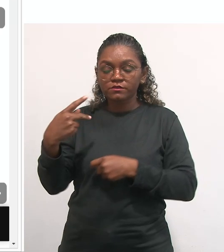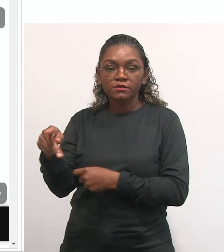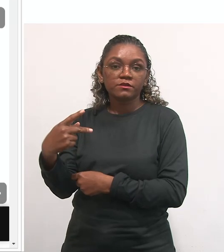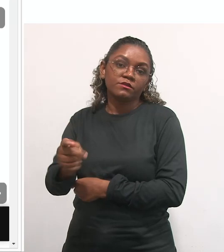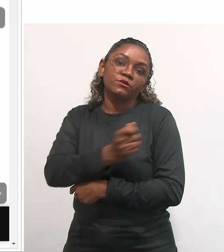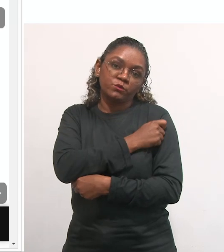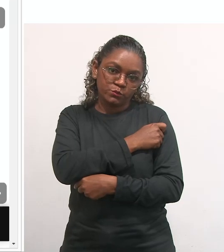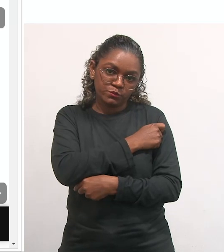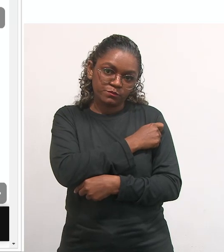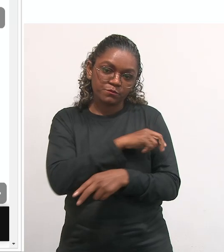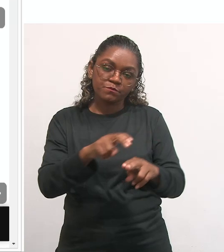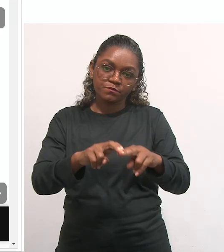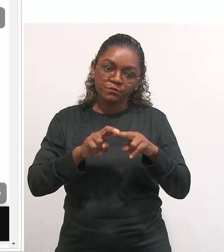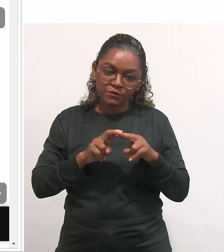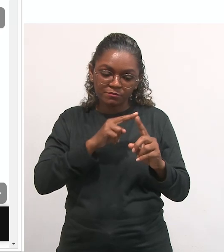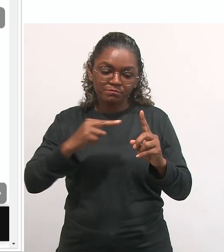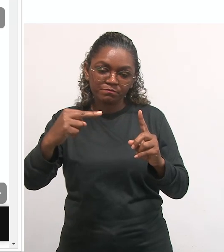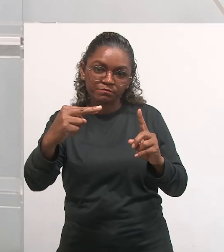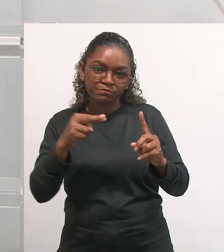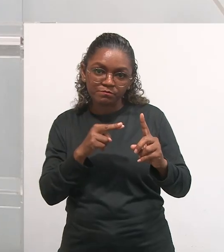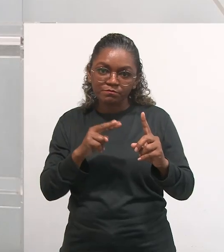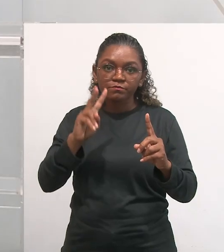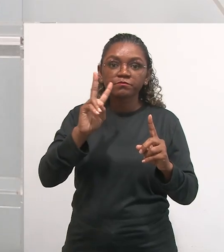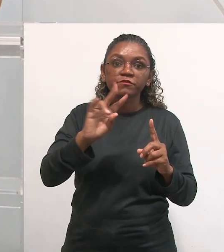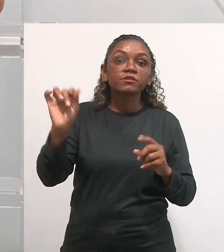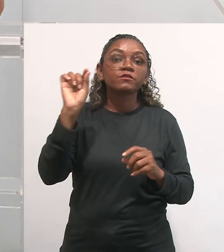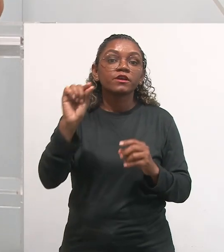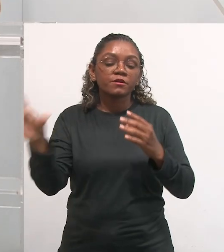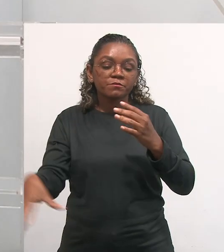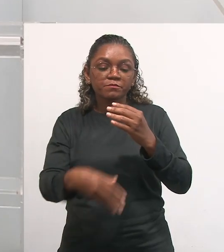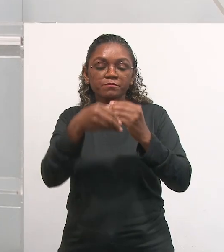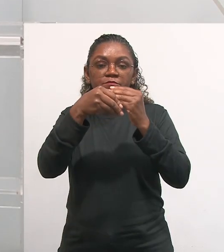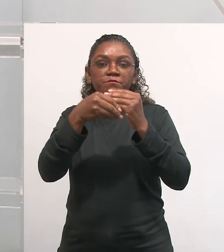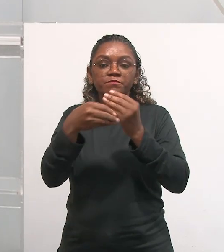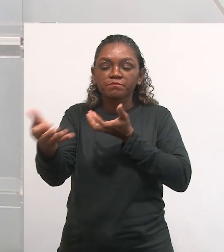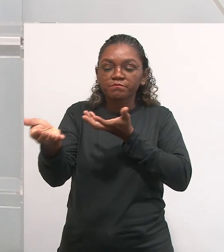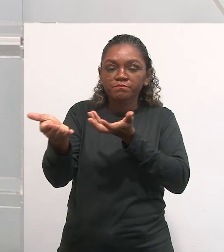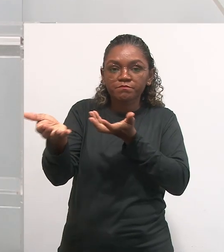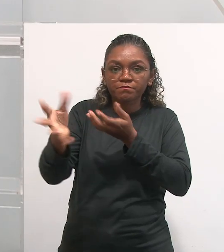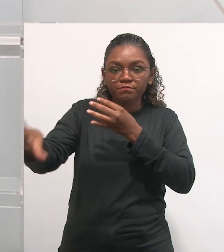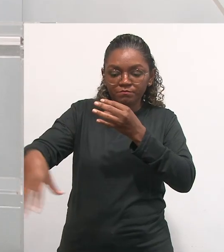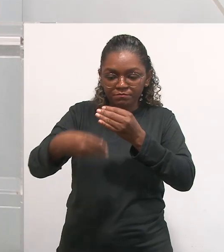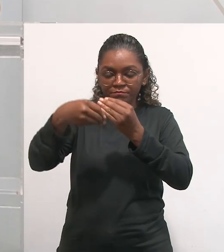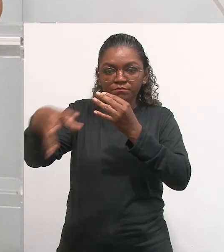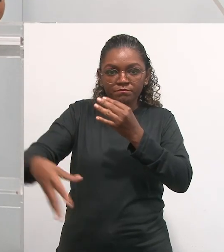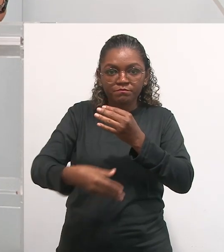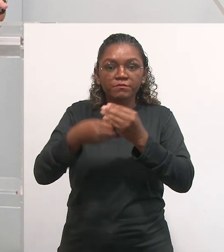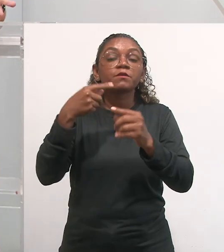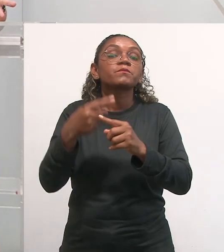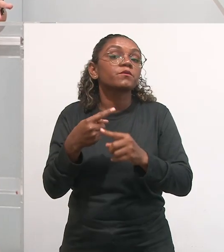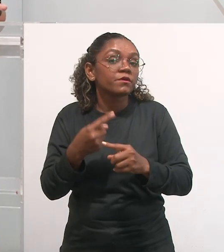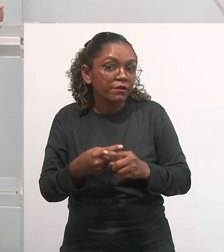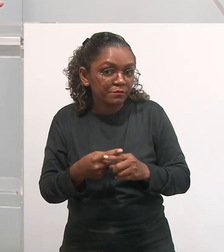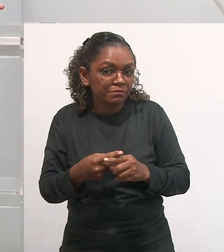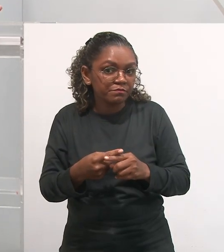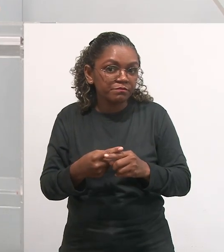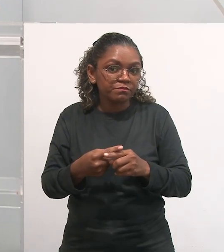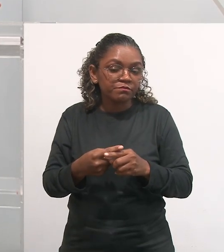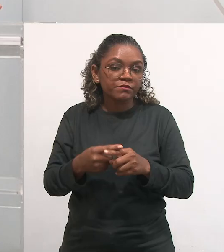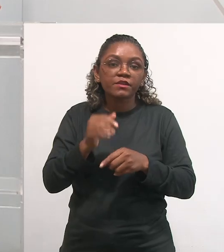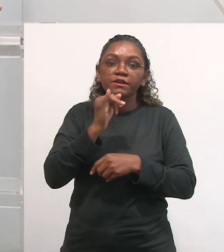essa perspectiva, ela vai complementar a ideia de mediação, porque para além daquela